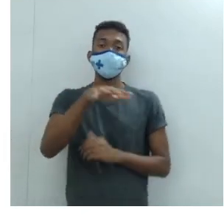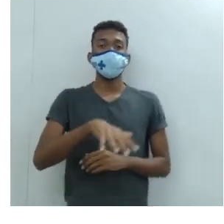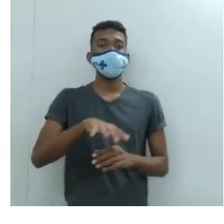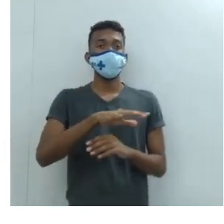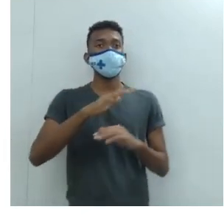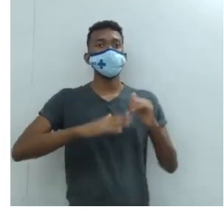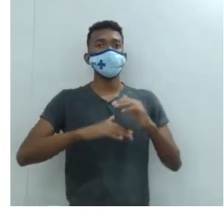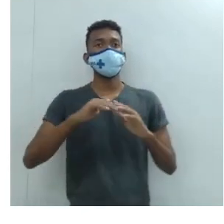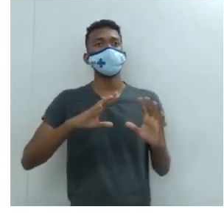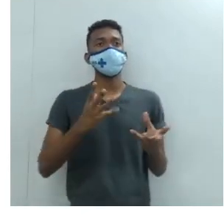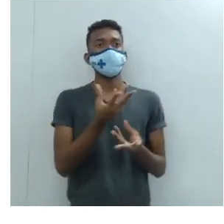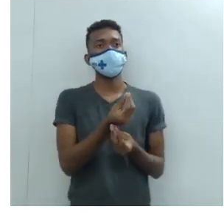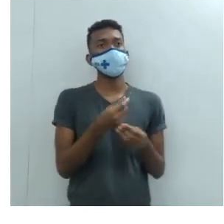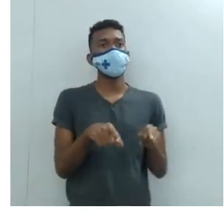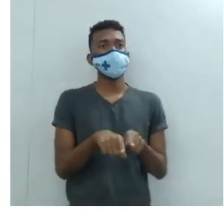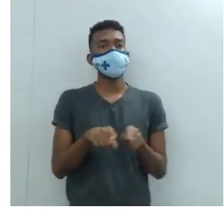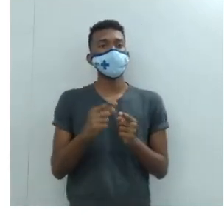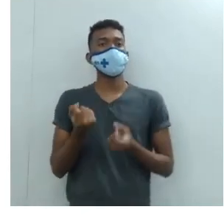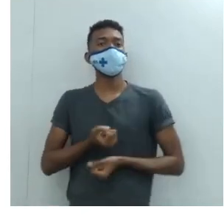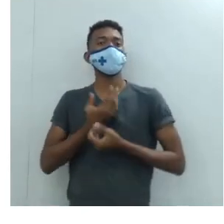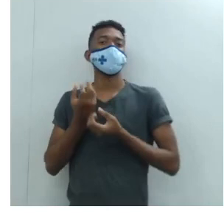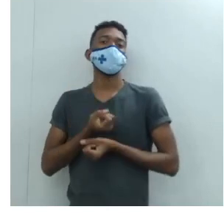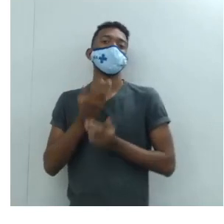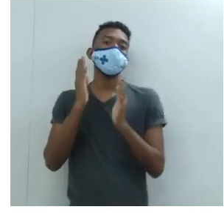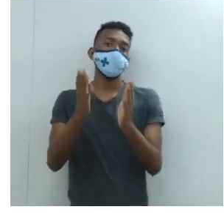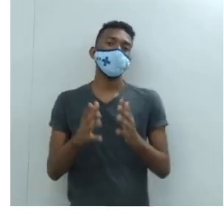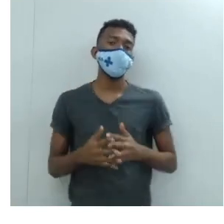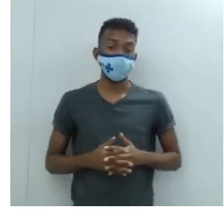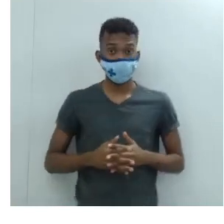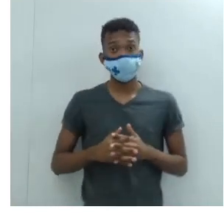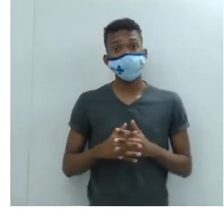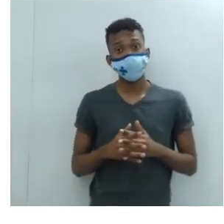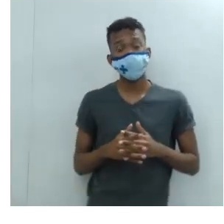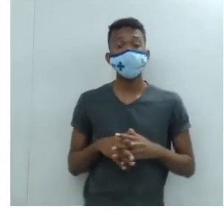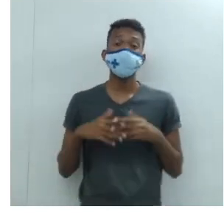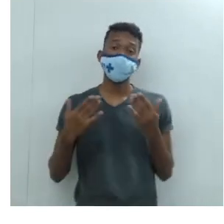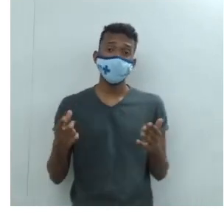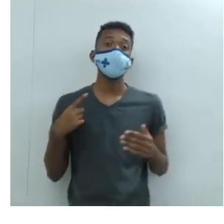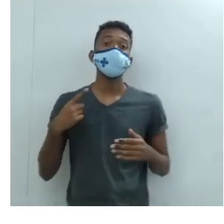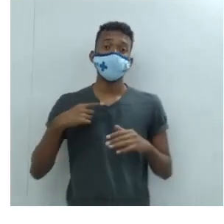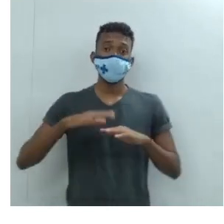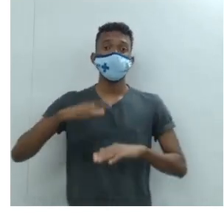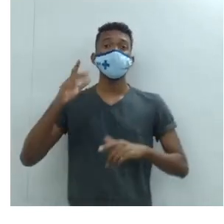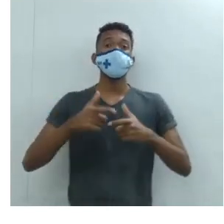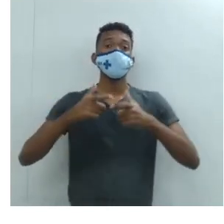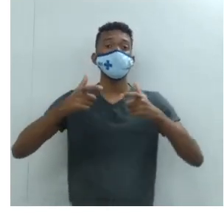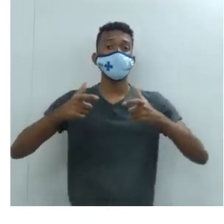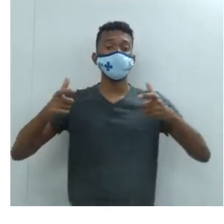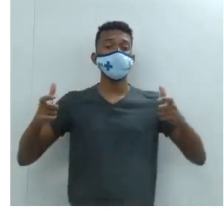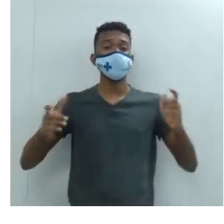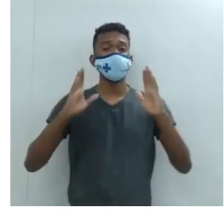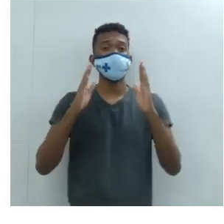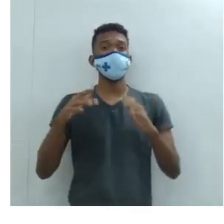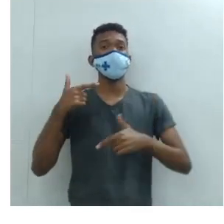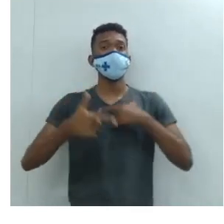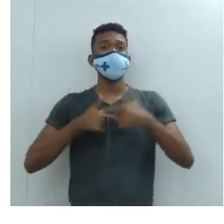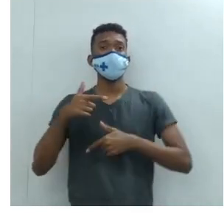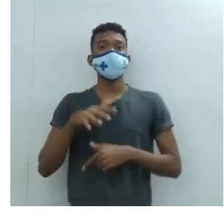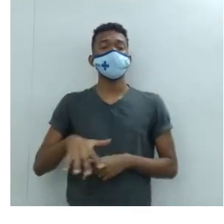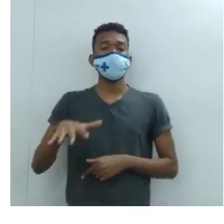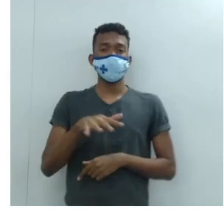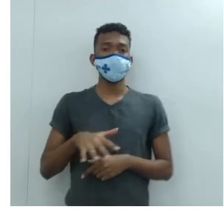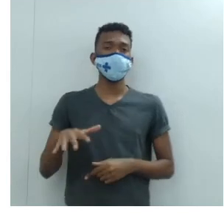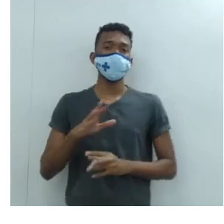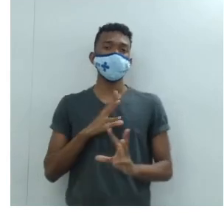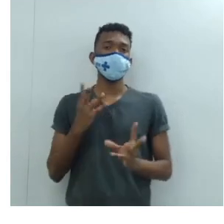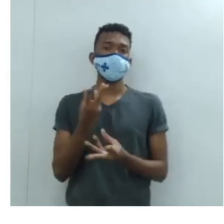e de literatos, né? Ou seja, e mais amplamente, de atividades artísticas